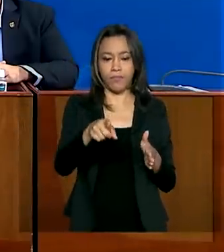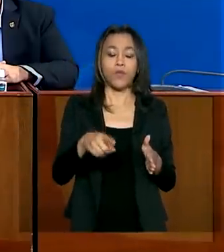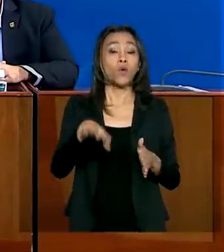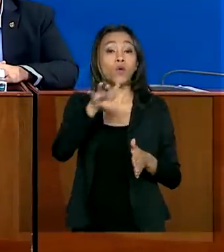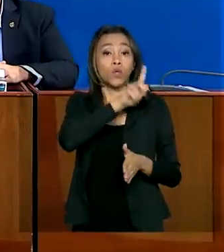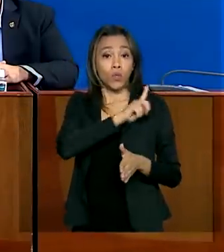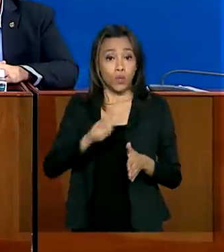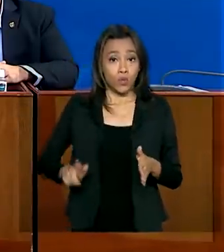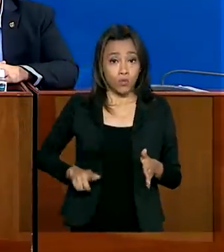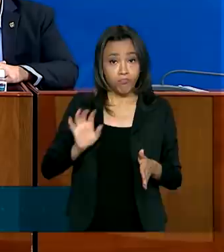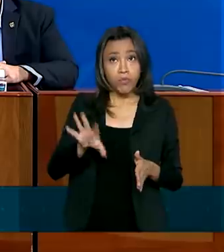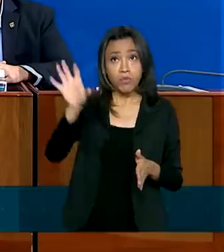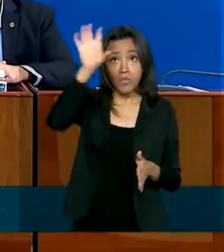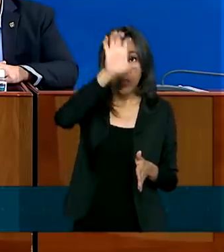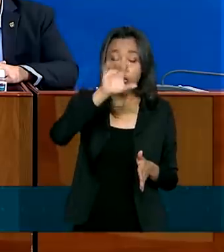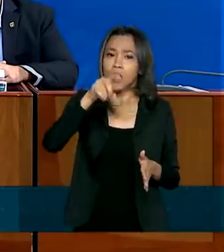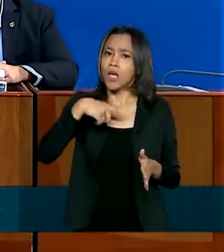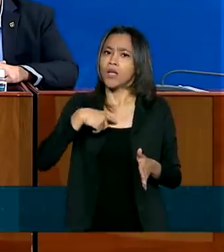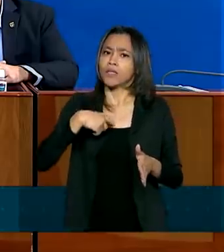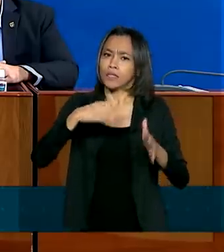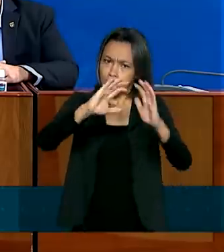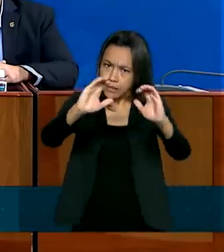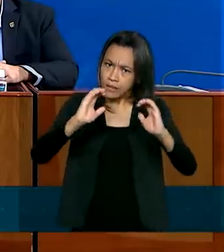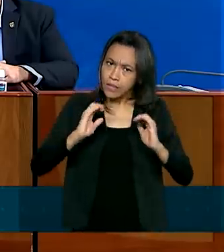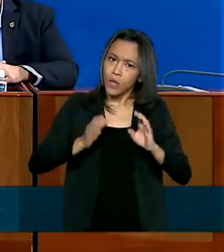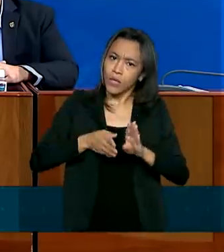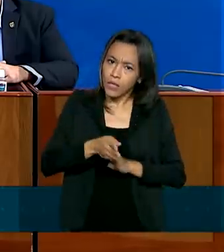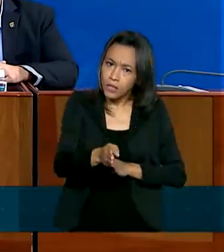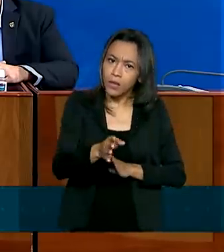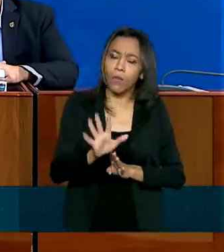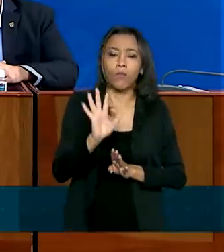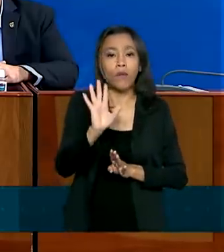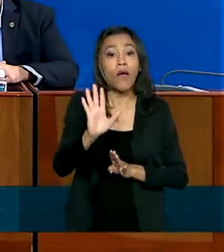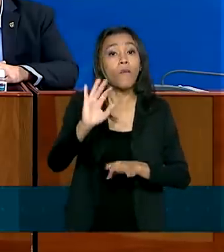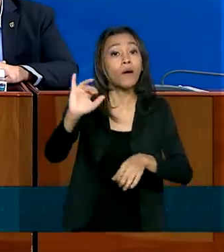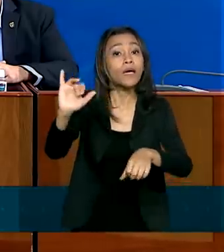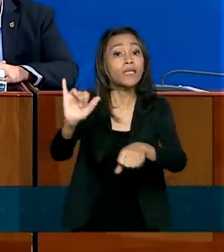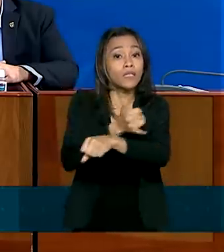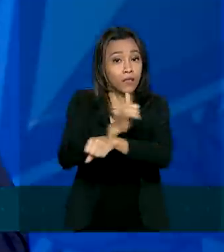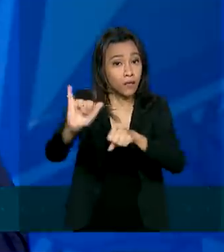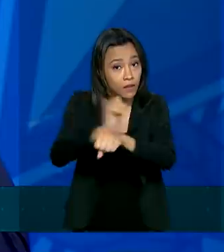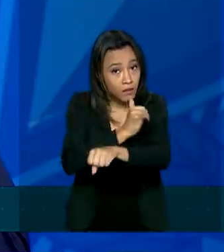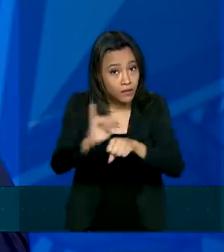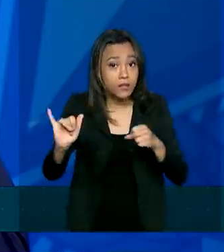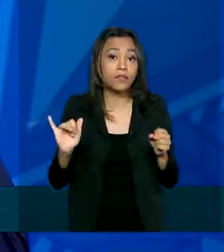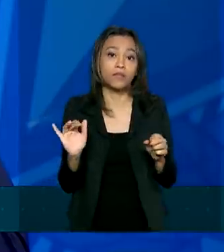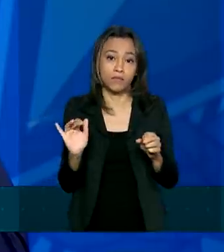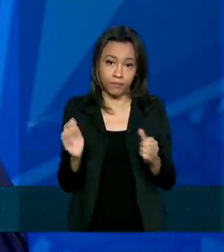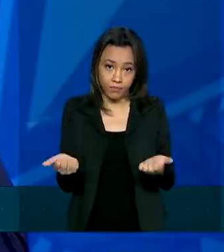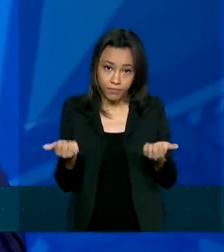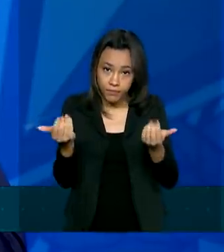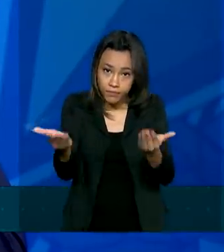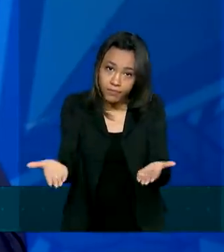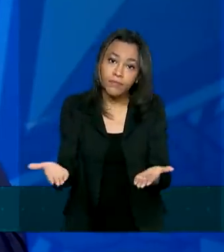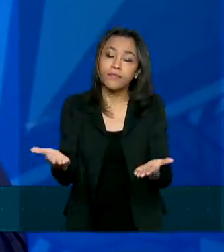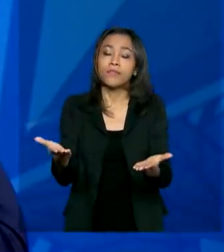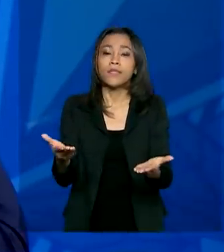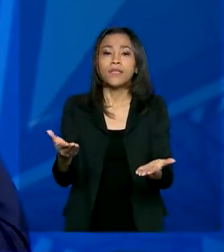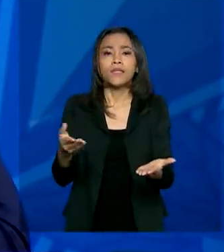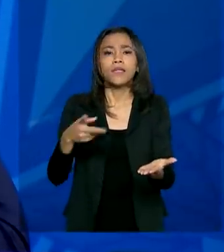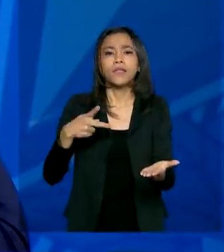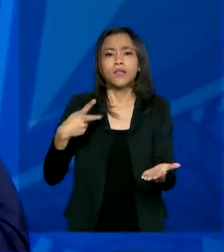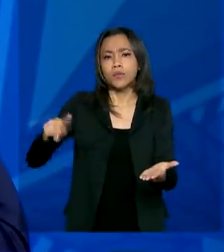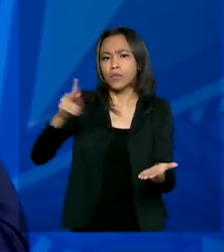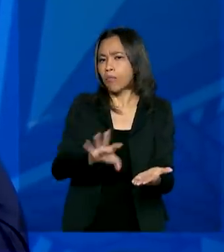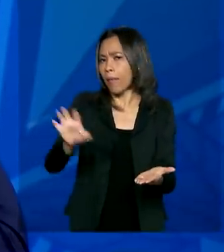obrigados a agir conforme a orientação. Como eu falei, isso é uma ferramenta para que o gestor